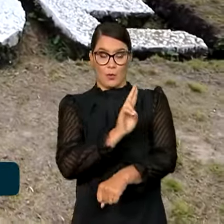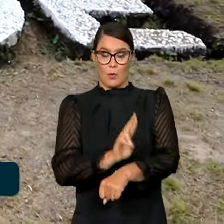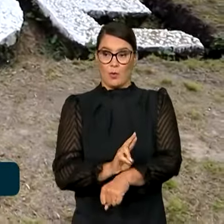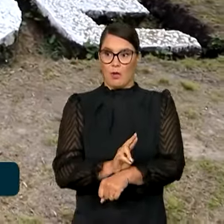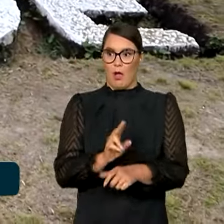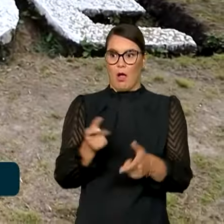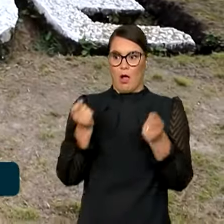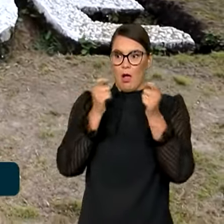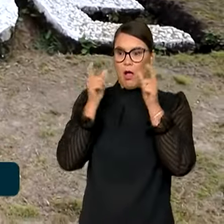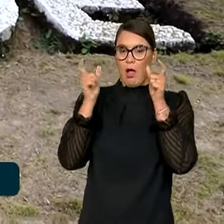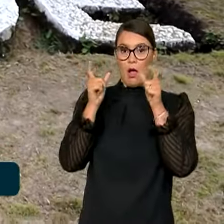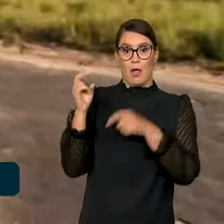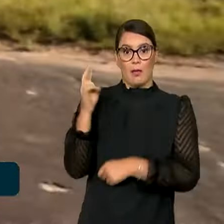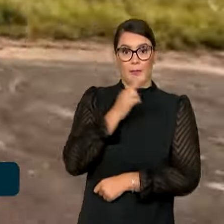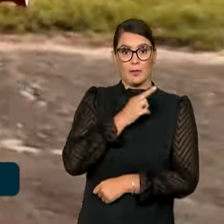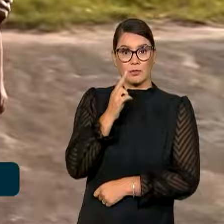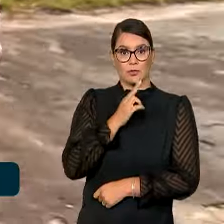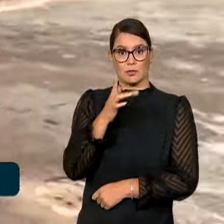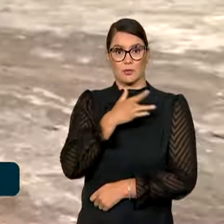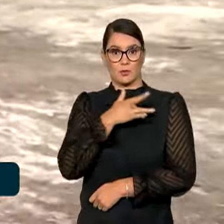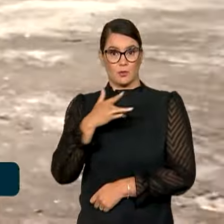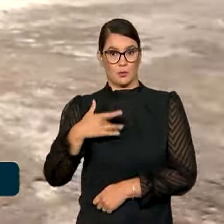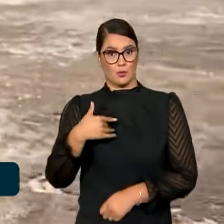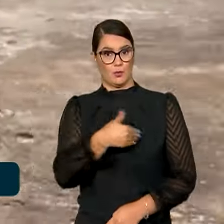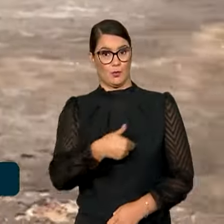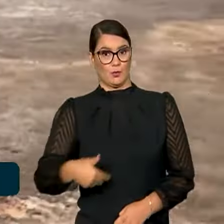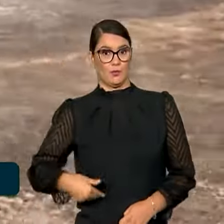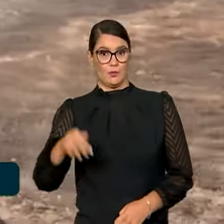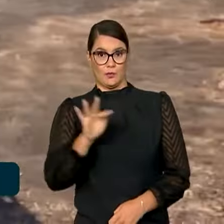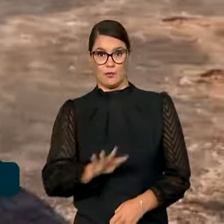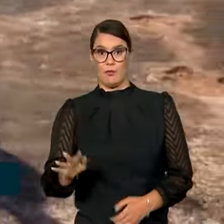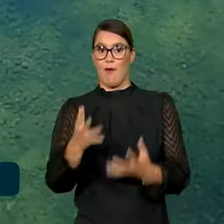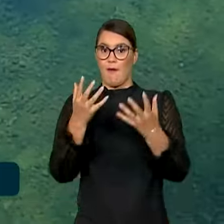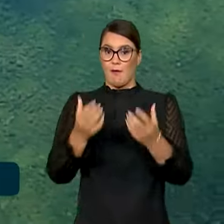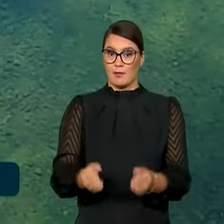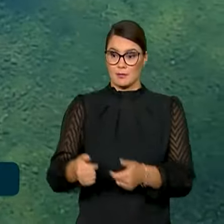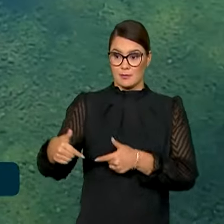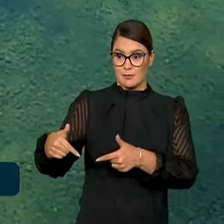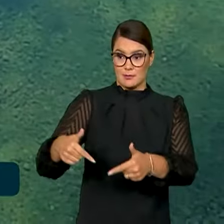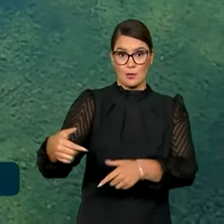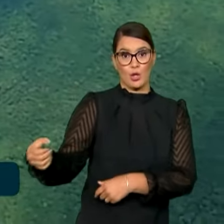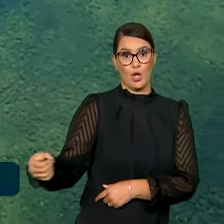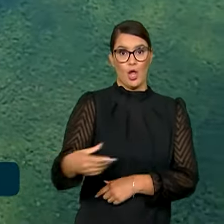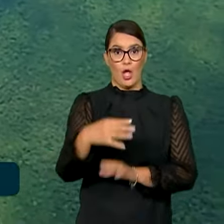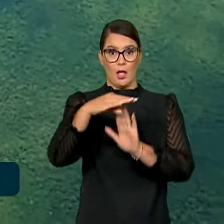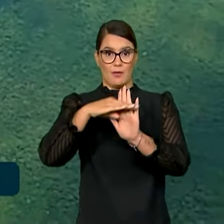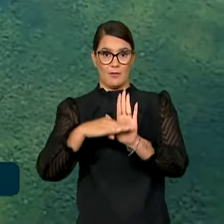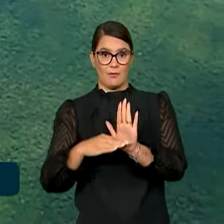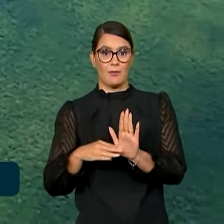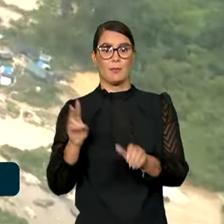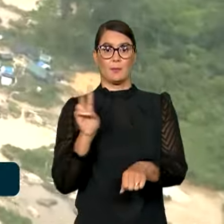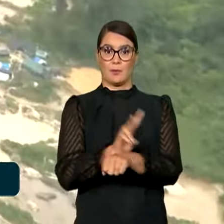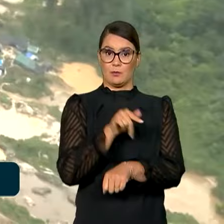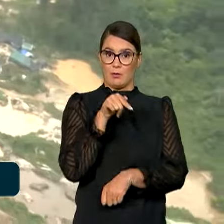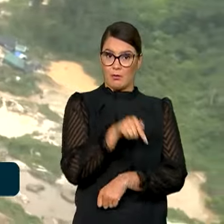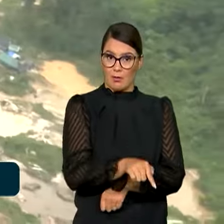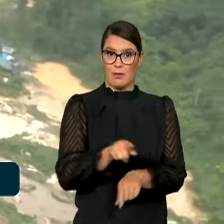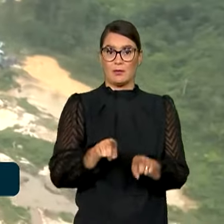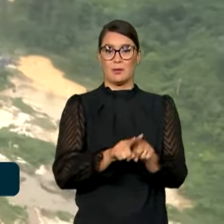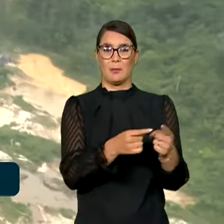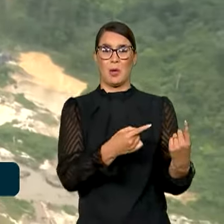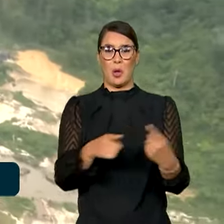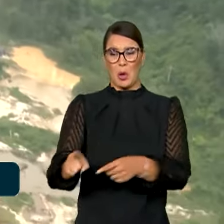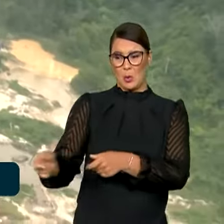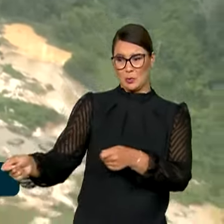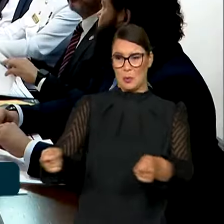emergência sanitária e saúde, o governo federal vai adotar novas ações de proteção ao território e de combate ao garimpo